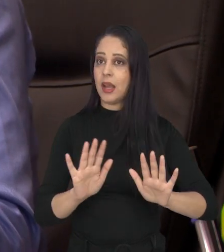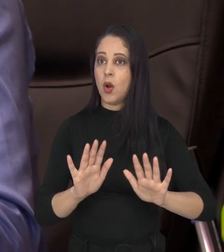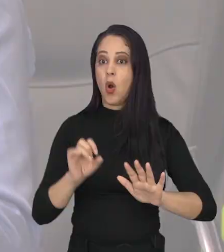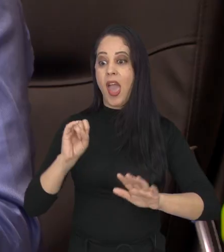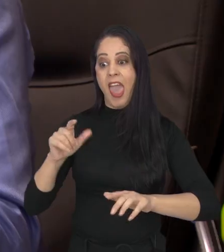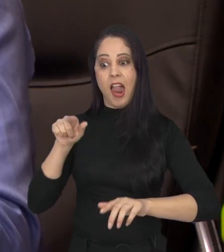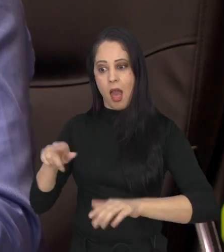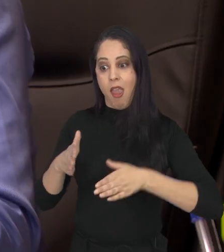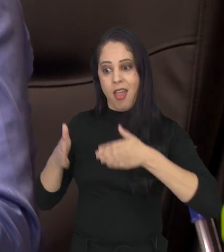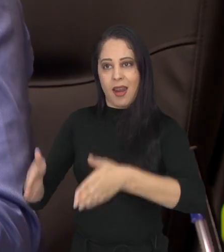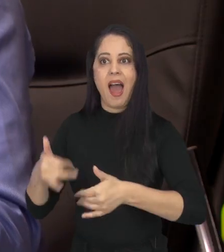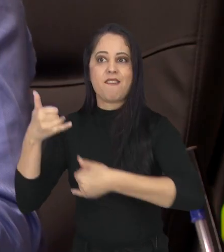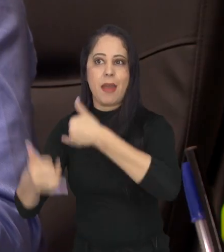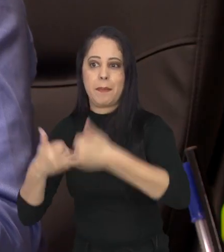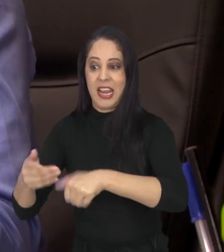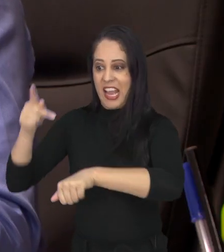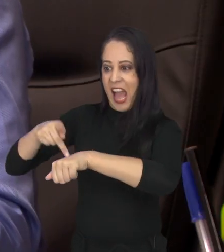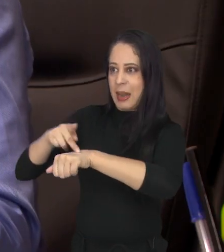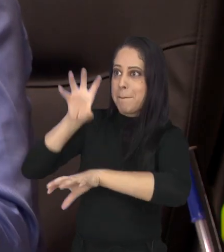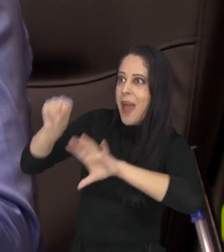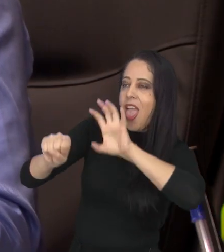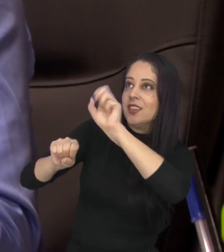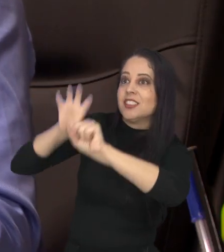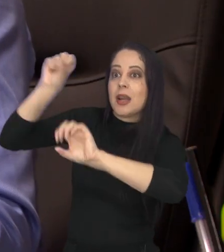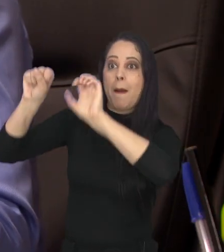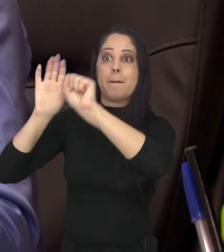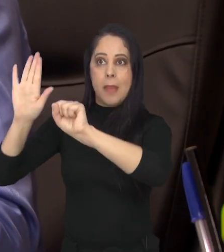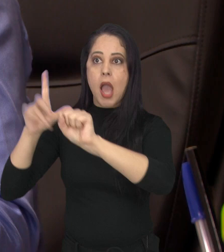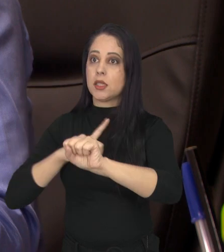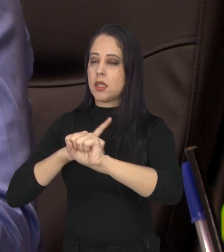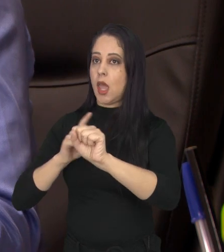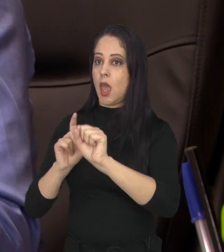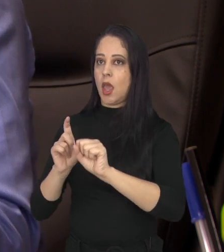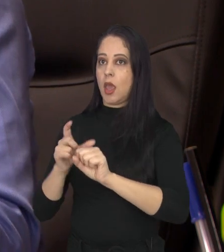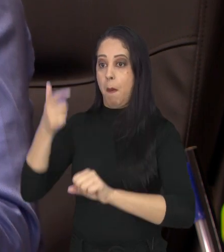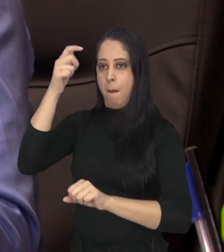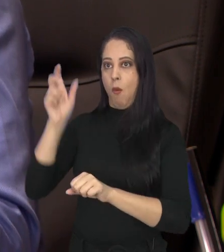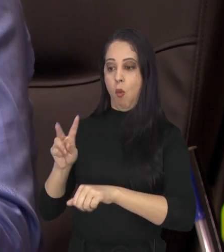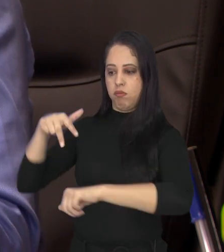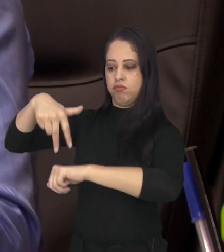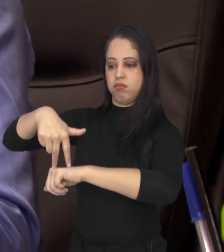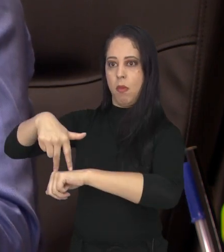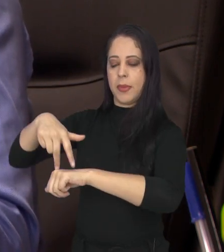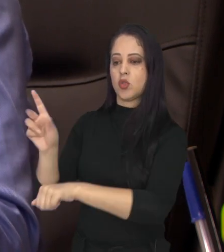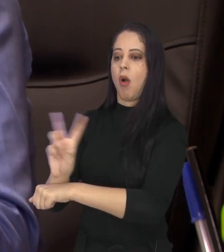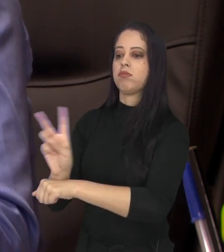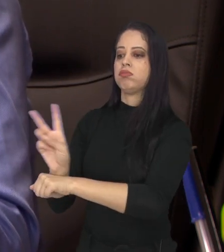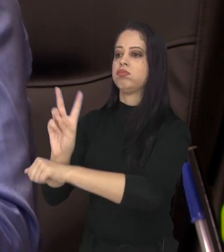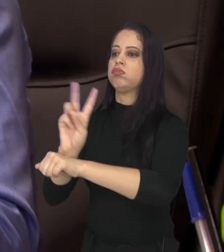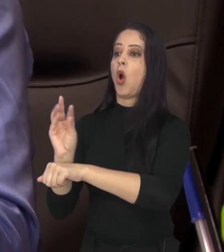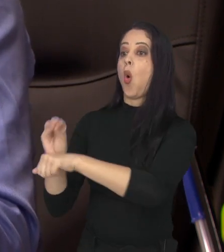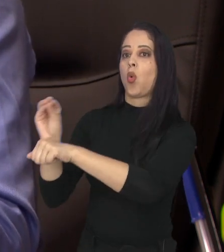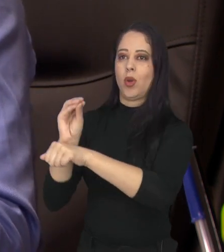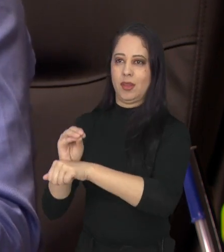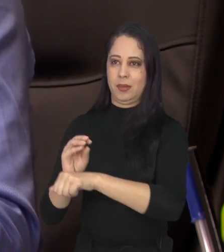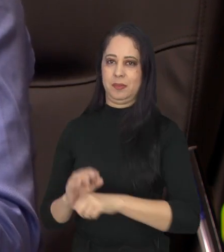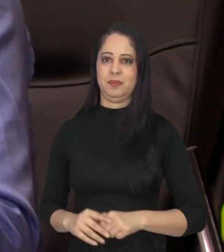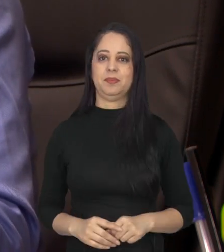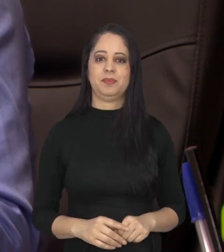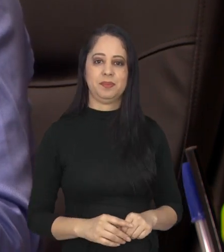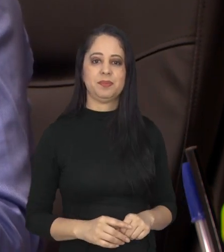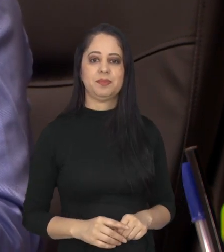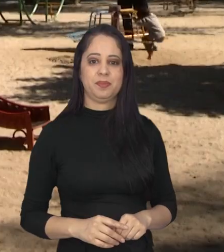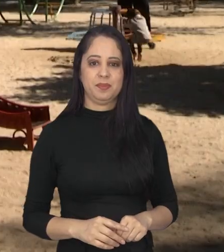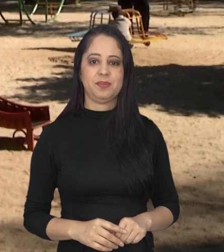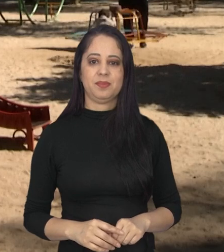esporte radical, ela vai se sujar, vai poder subir numa pedra, tudo com segurança e com monitores. Então, a criança vai aprender muito, sim, e vai levar isso